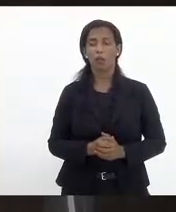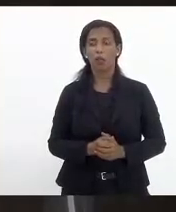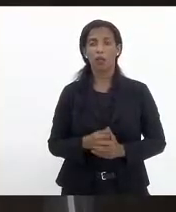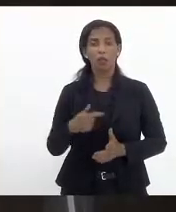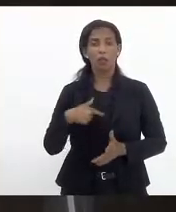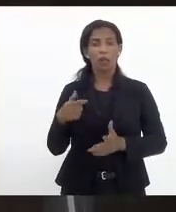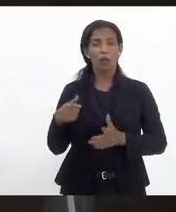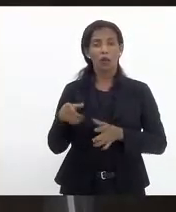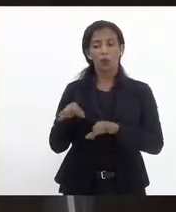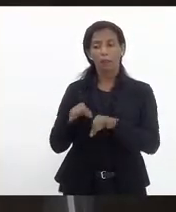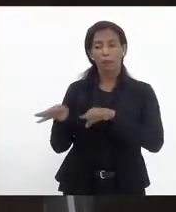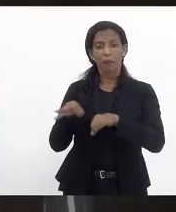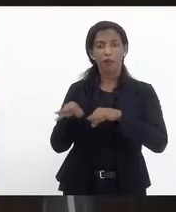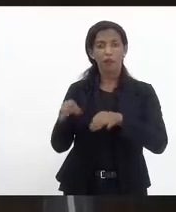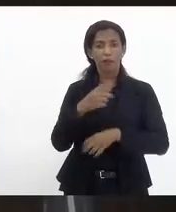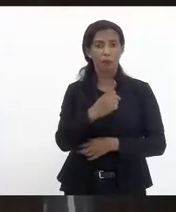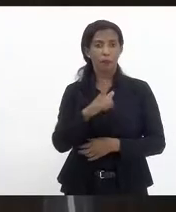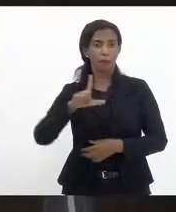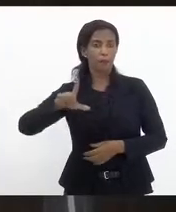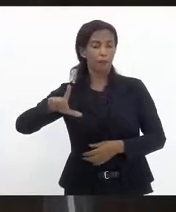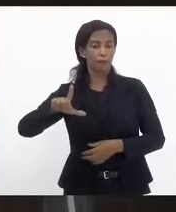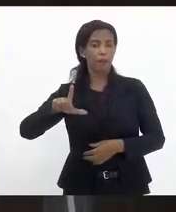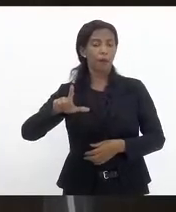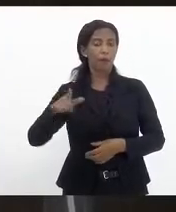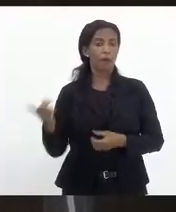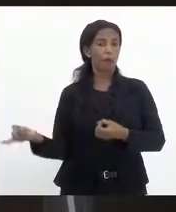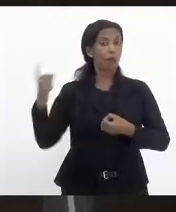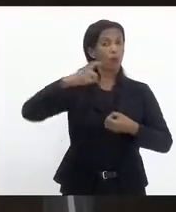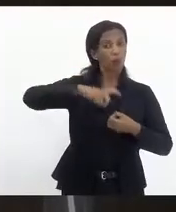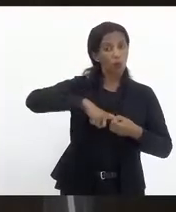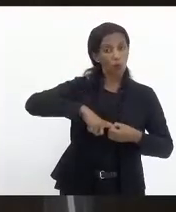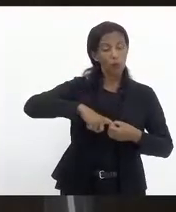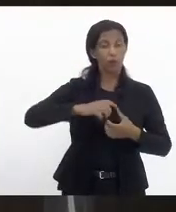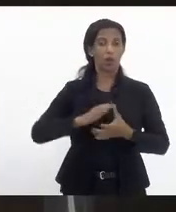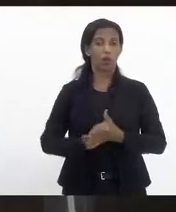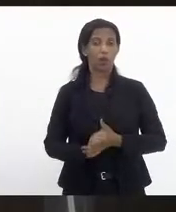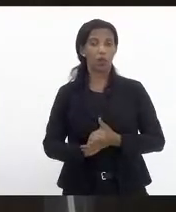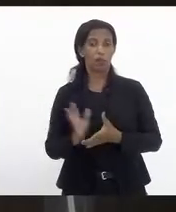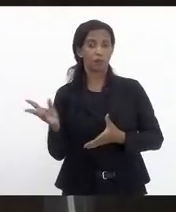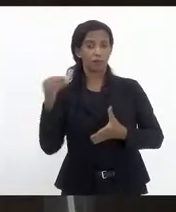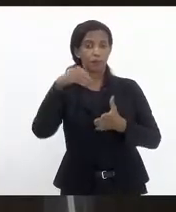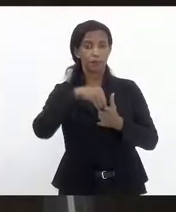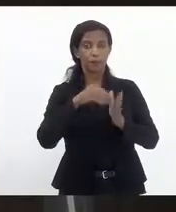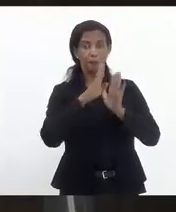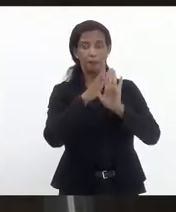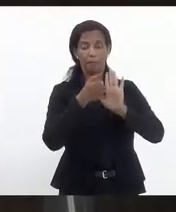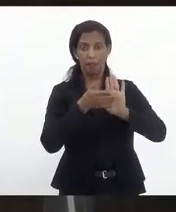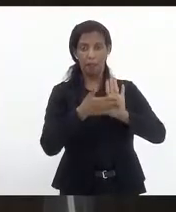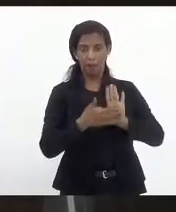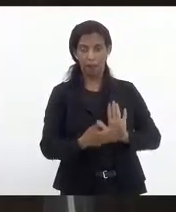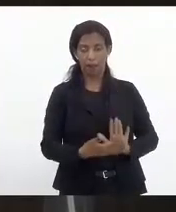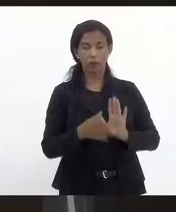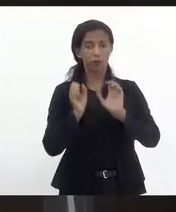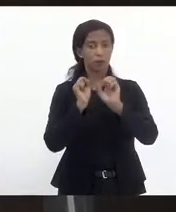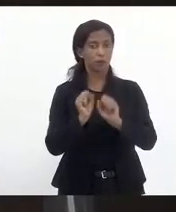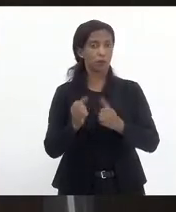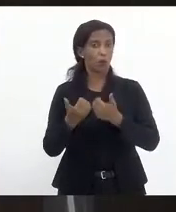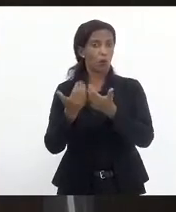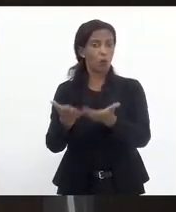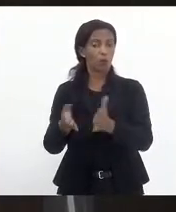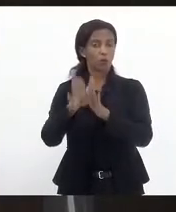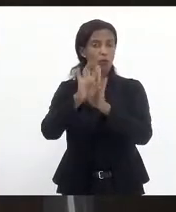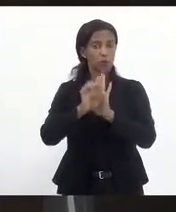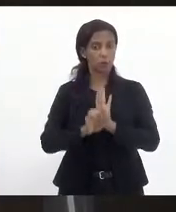aperfeiçoamento do projeto para então voltar à pauta e poder receber as outras